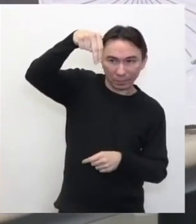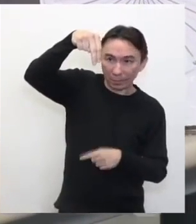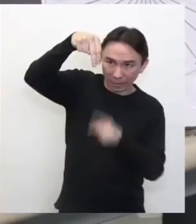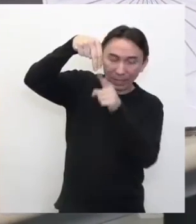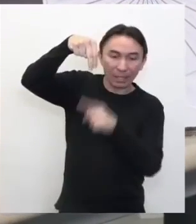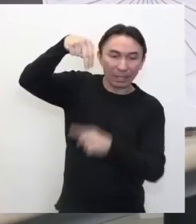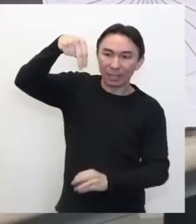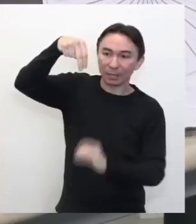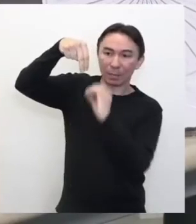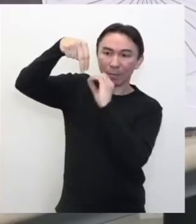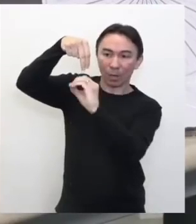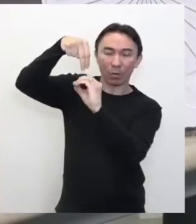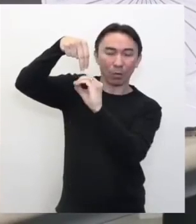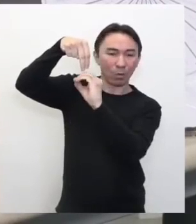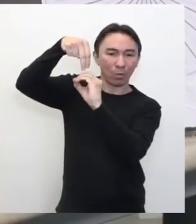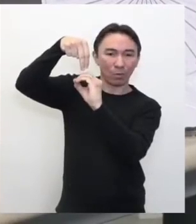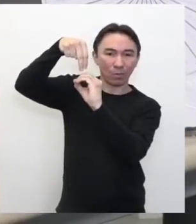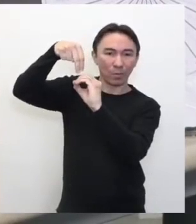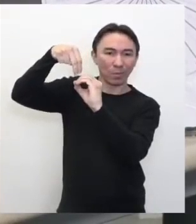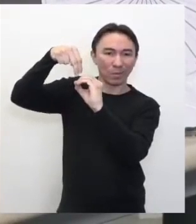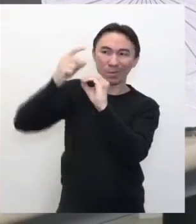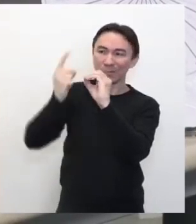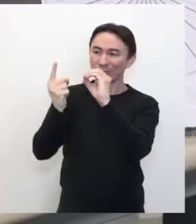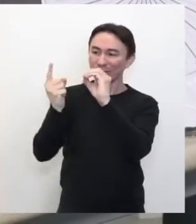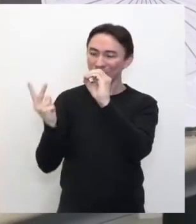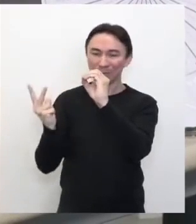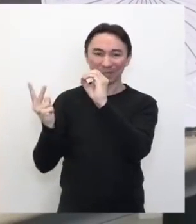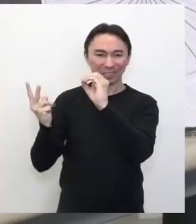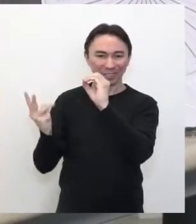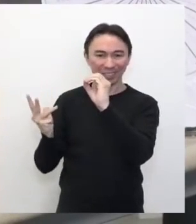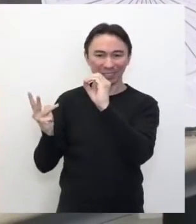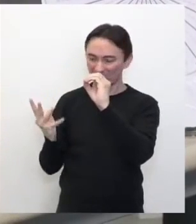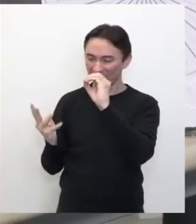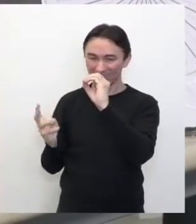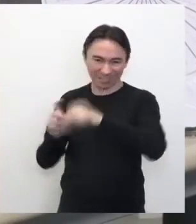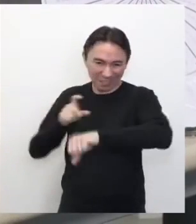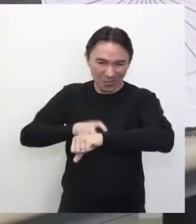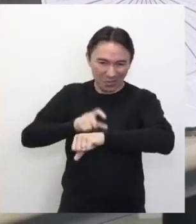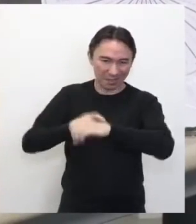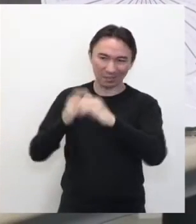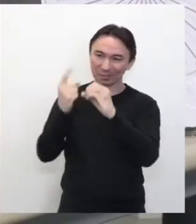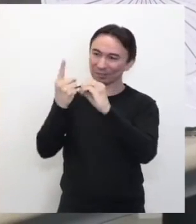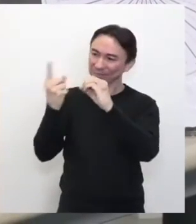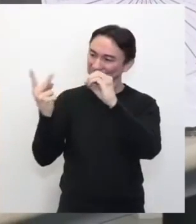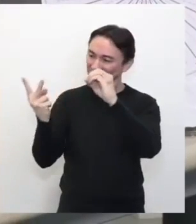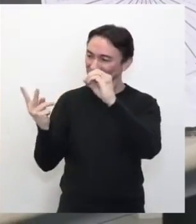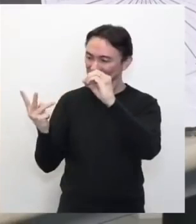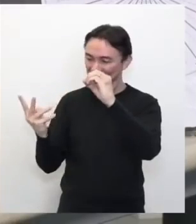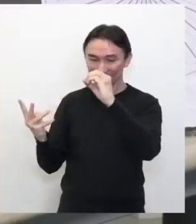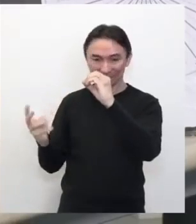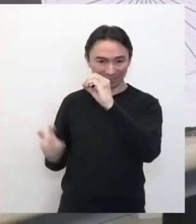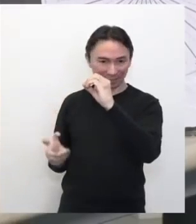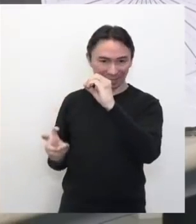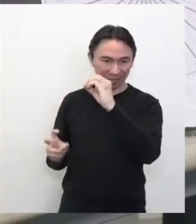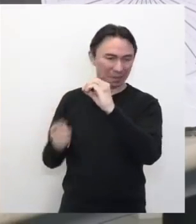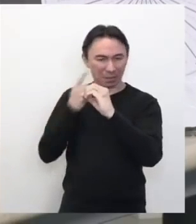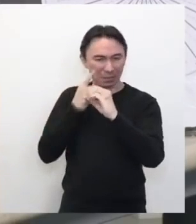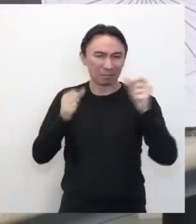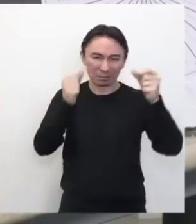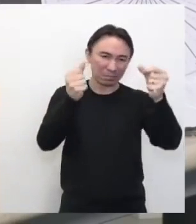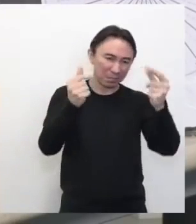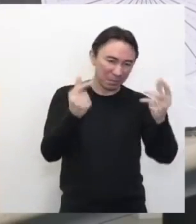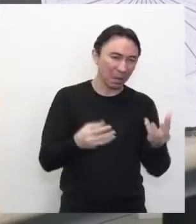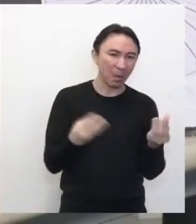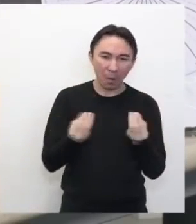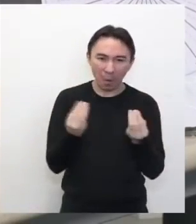Zero horas, né? Uma hora, duas, três, quatro, cinco. E aí, eu vou explicar para vocês esse ângulo, né? Como que